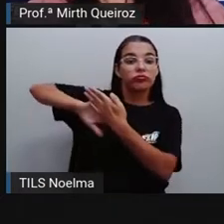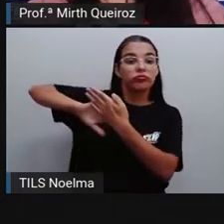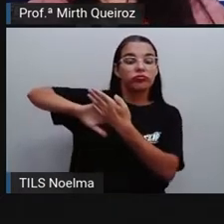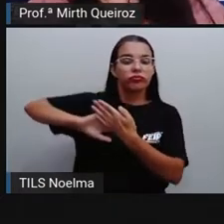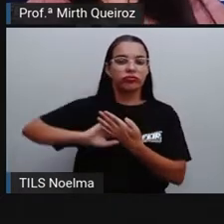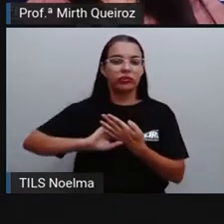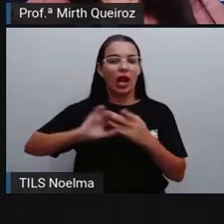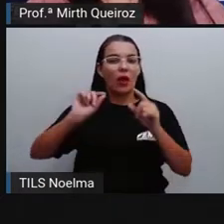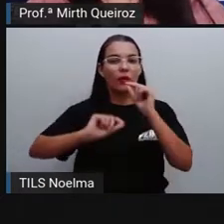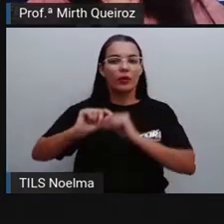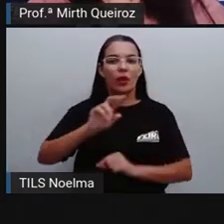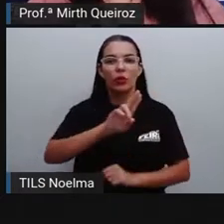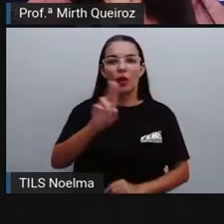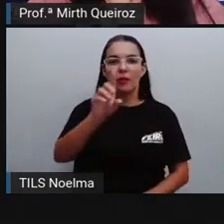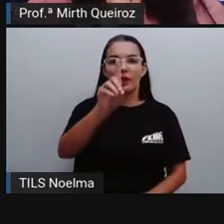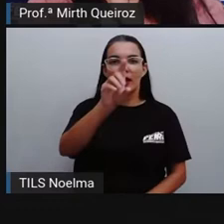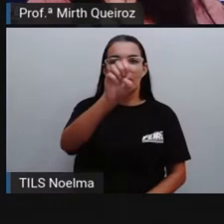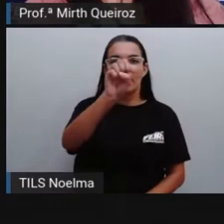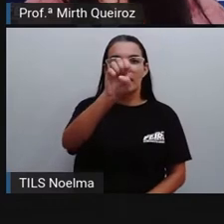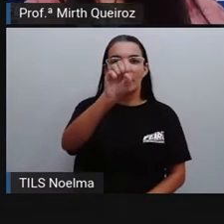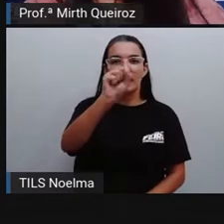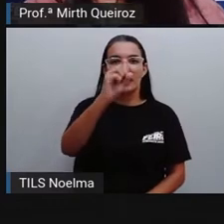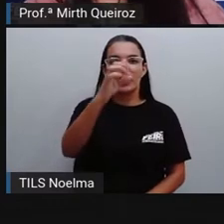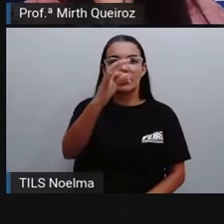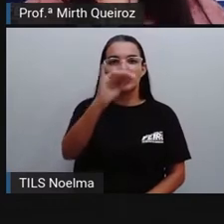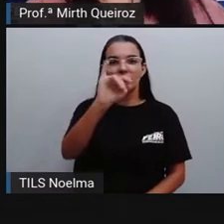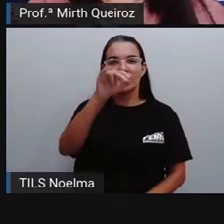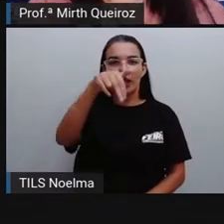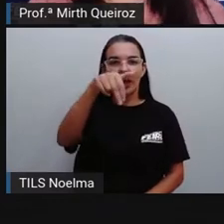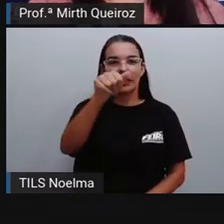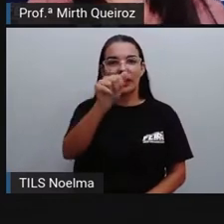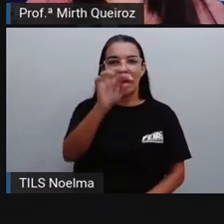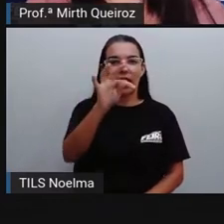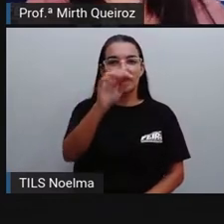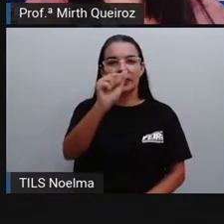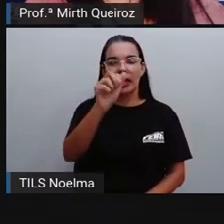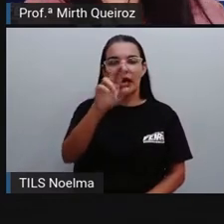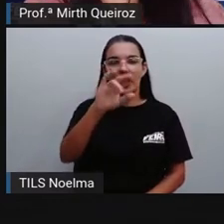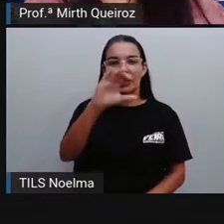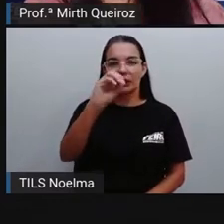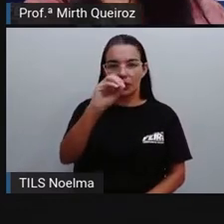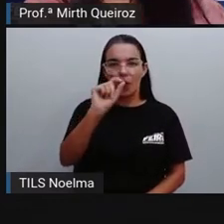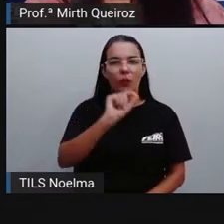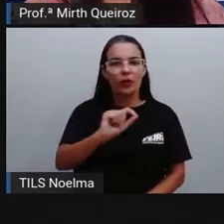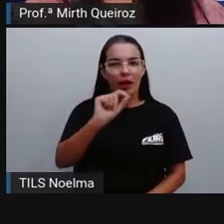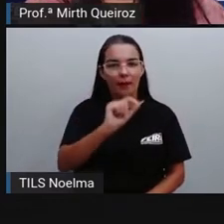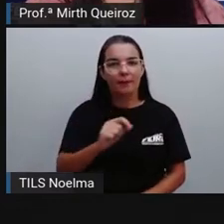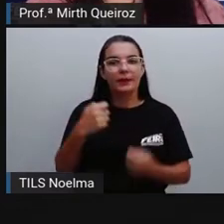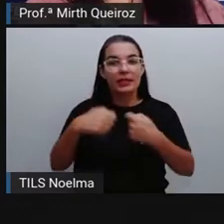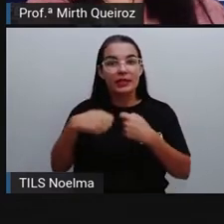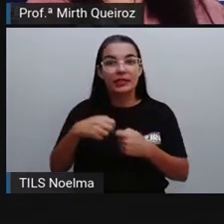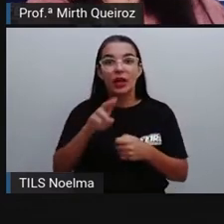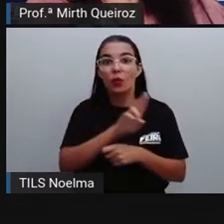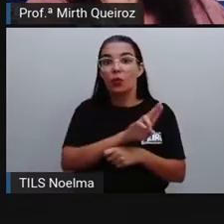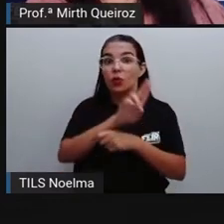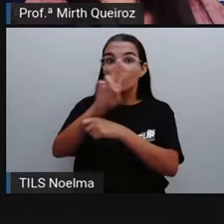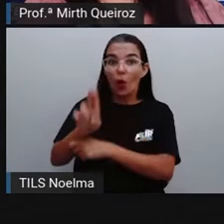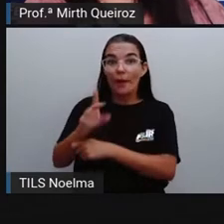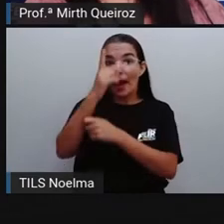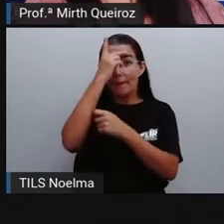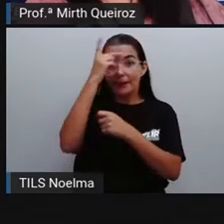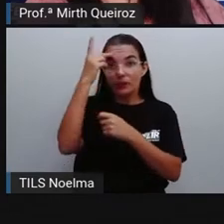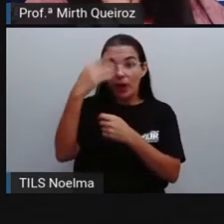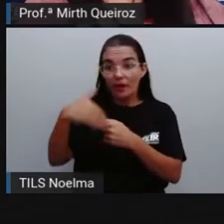do envelope, onde a gente vai colocar o nome do destinatário, o endereço do destinatário, acompanhado aí